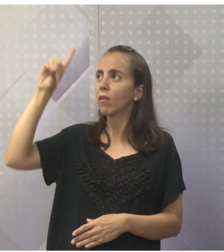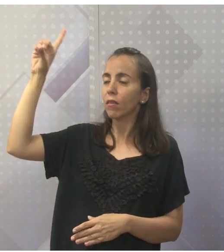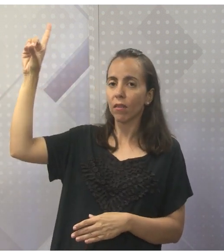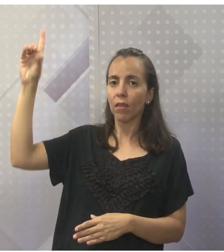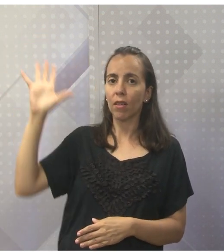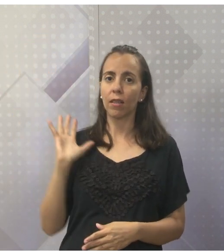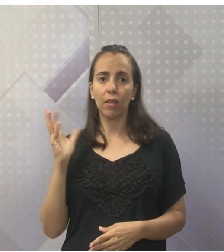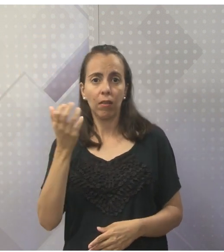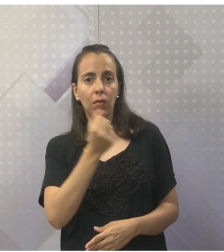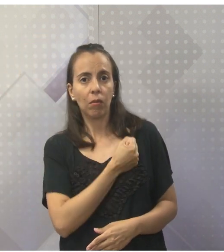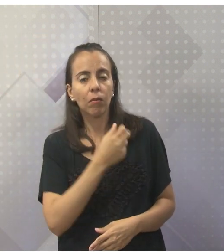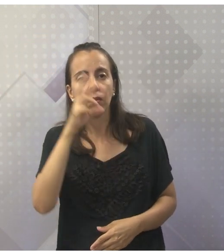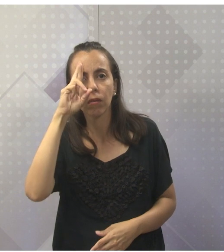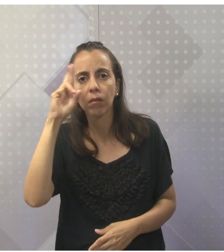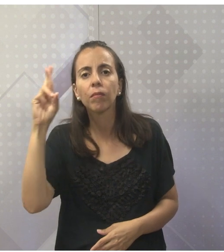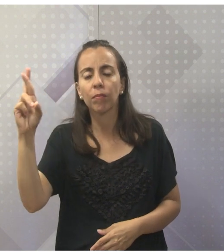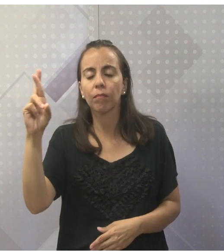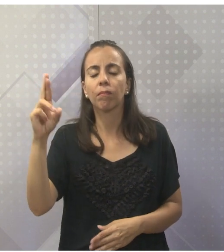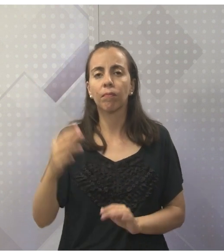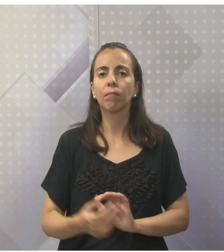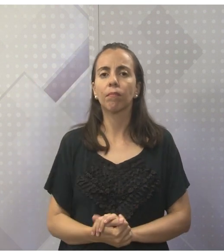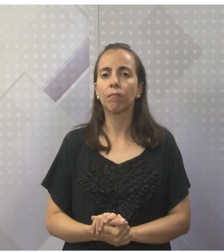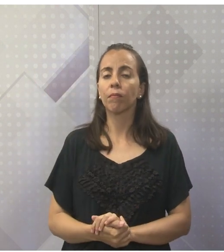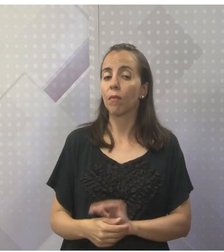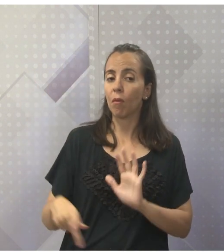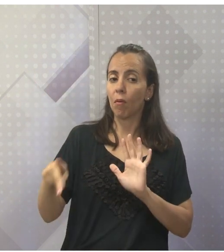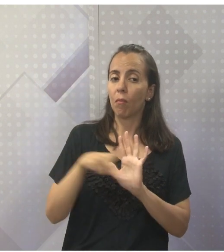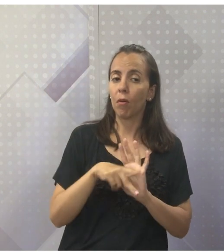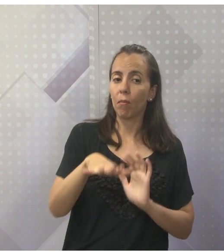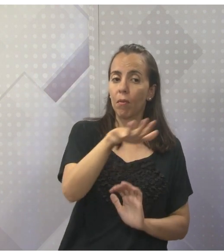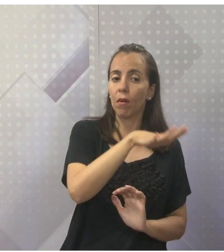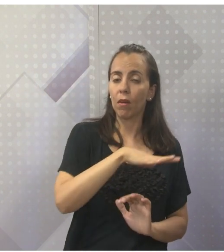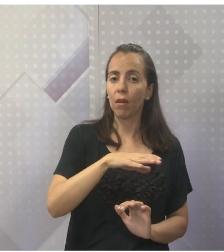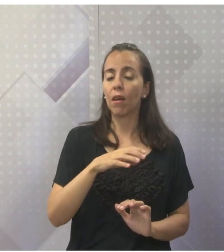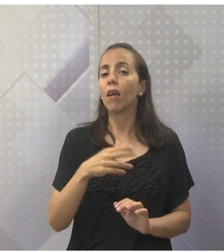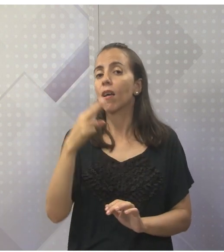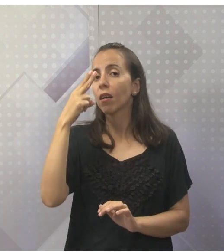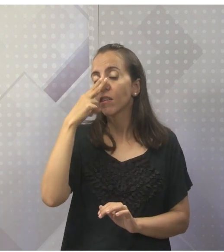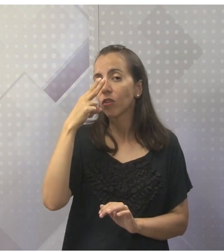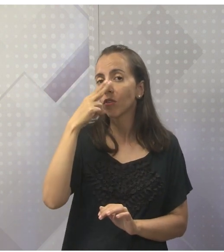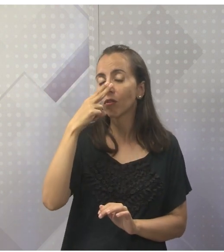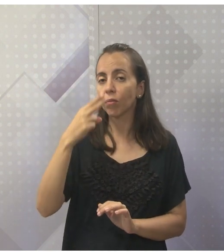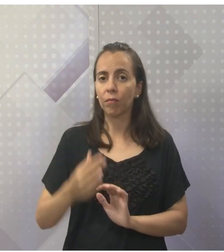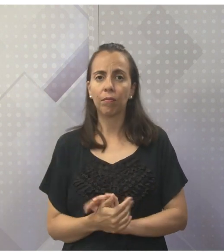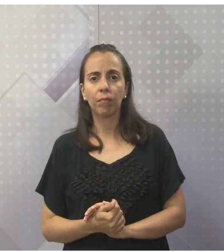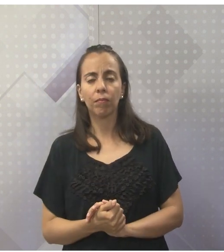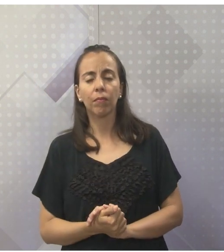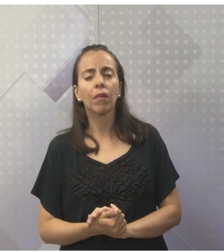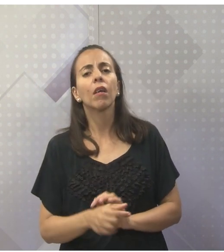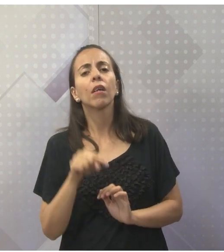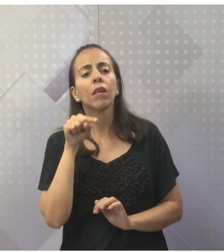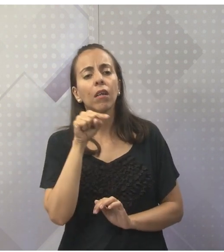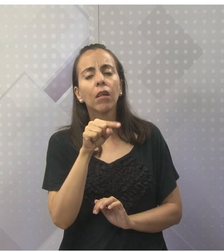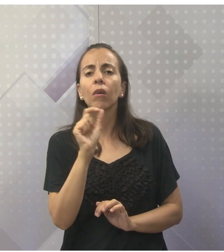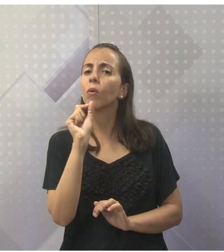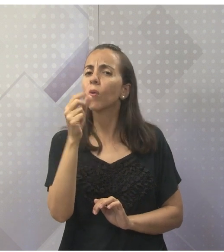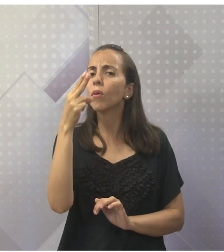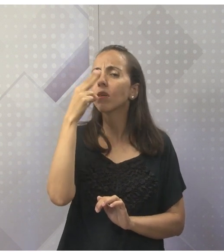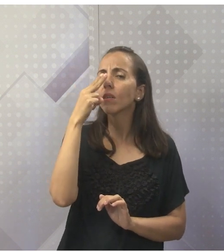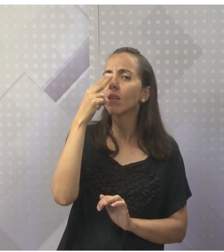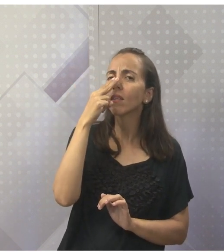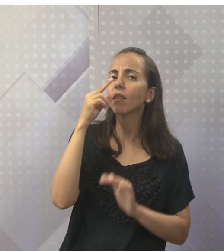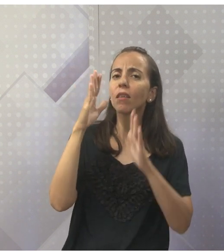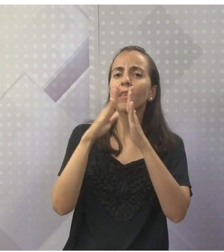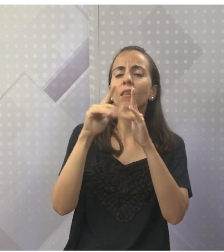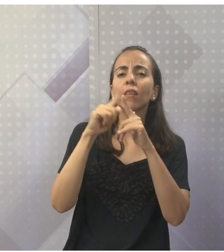Salvador e Senhor, certo? Isso no cristianismo. E aí, são cristãos quais as